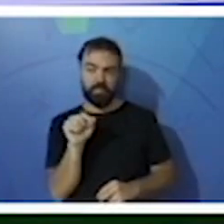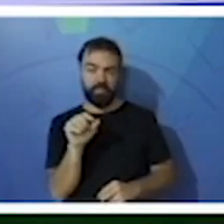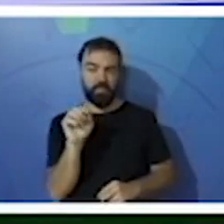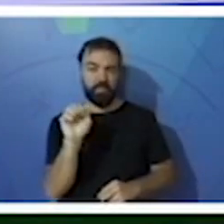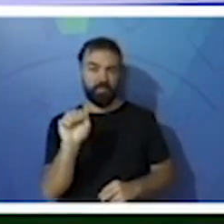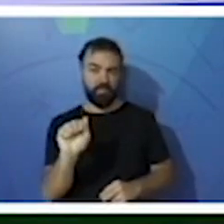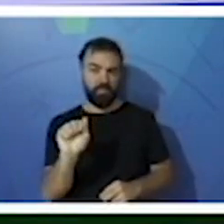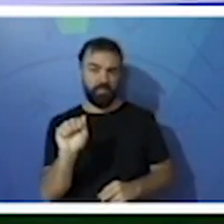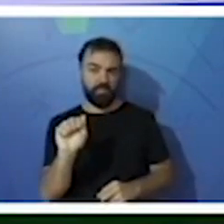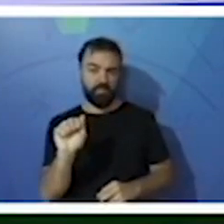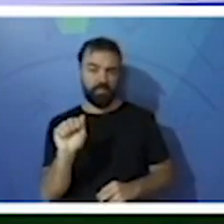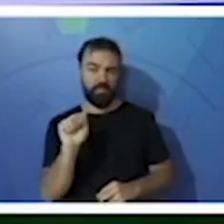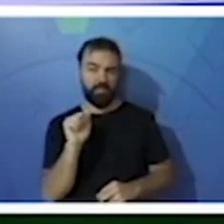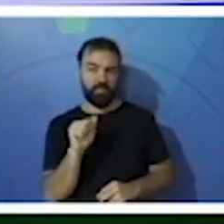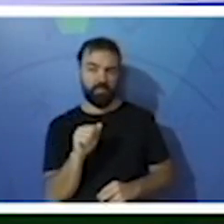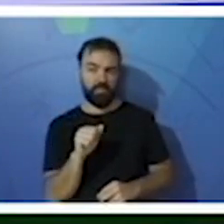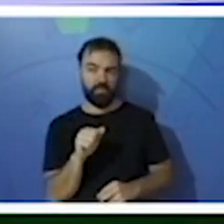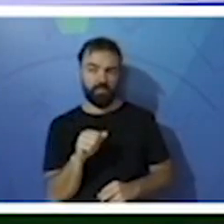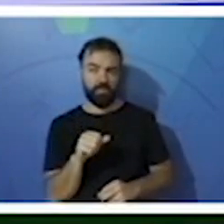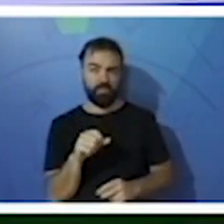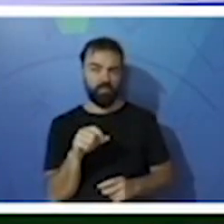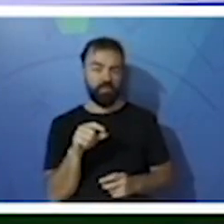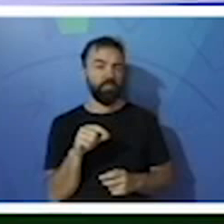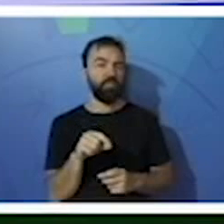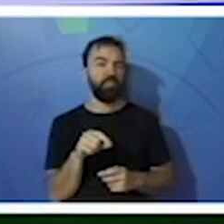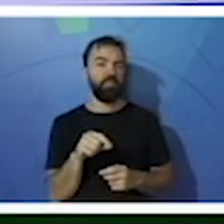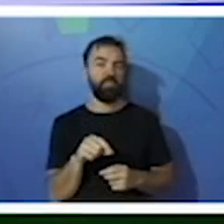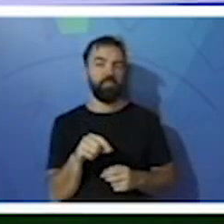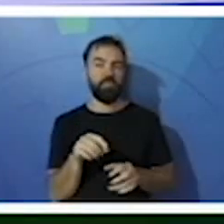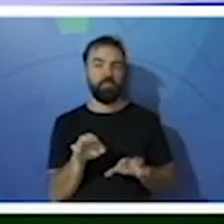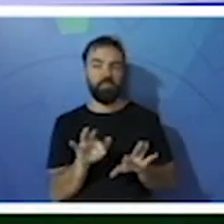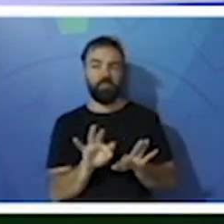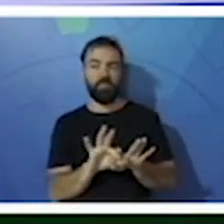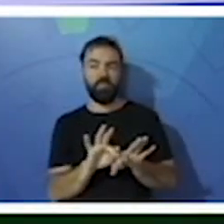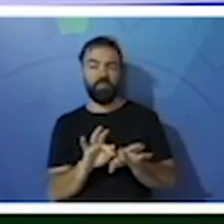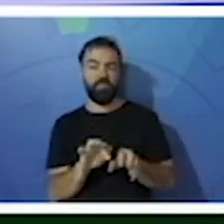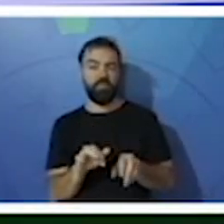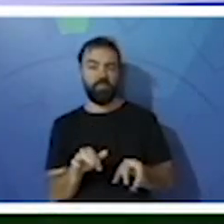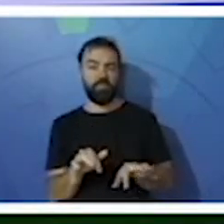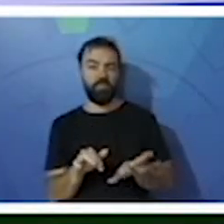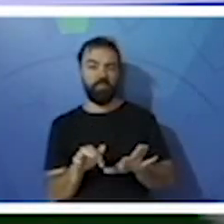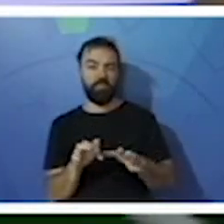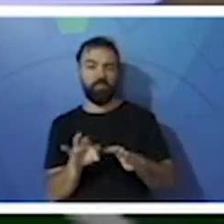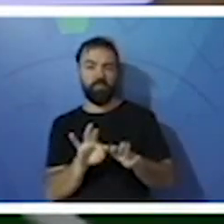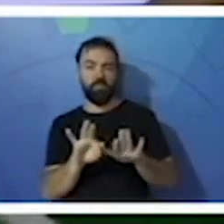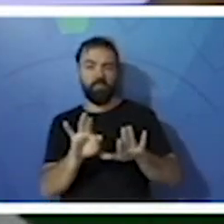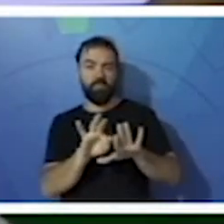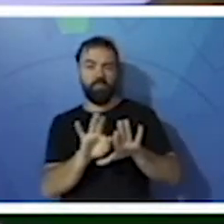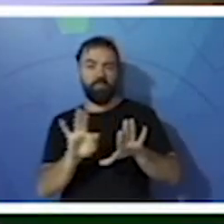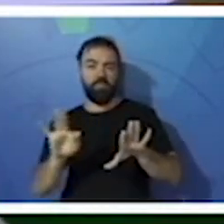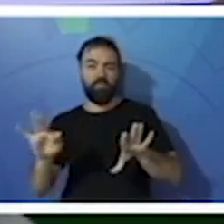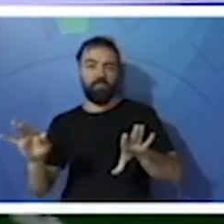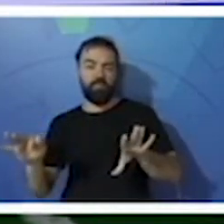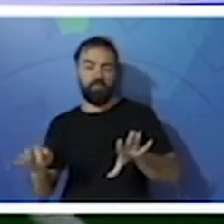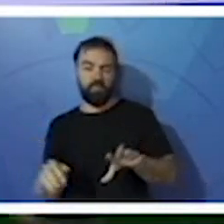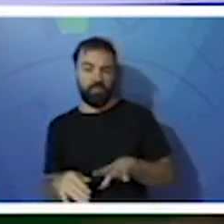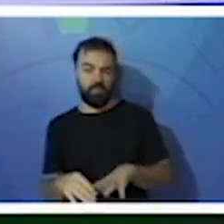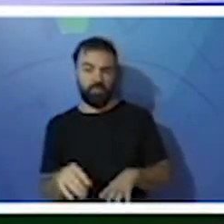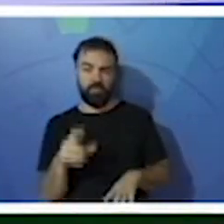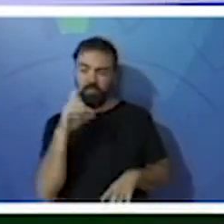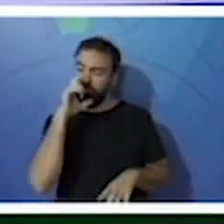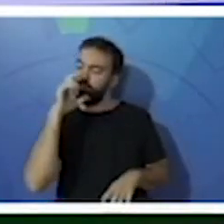Letrinha A, que são sementes e frutos. E agora, por último, o